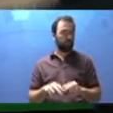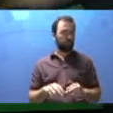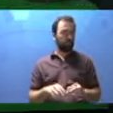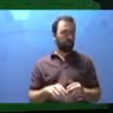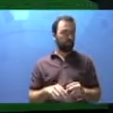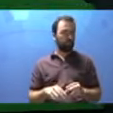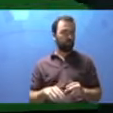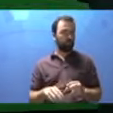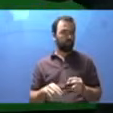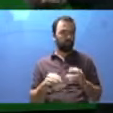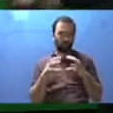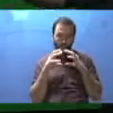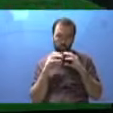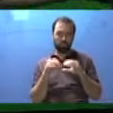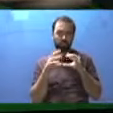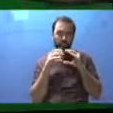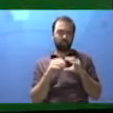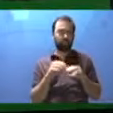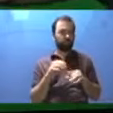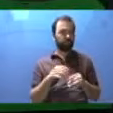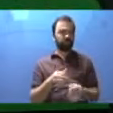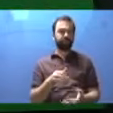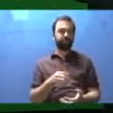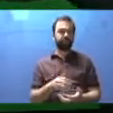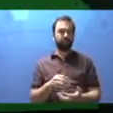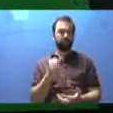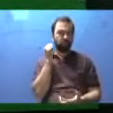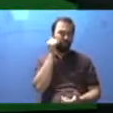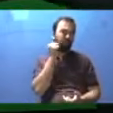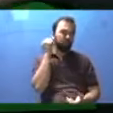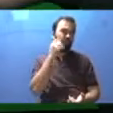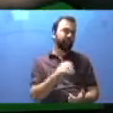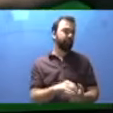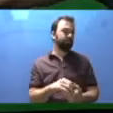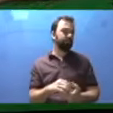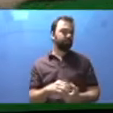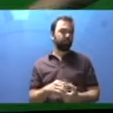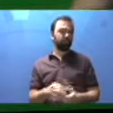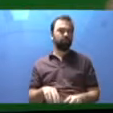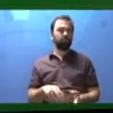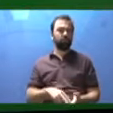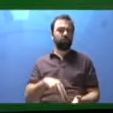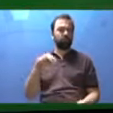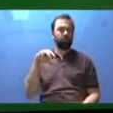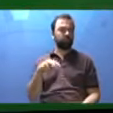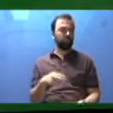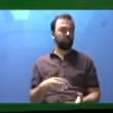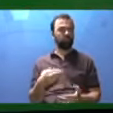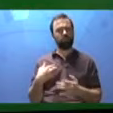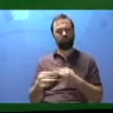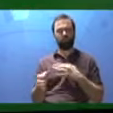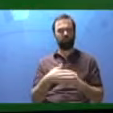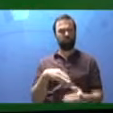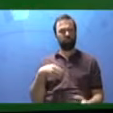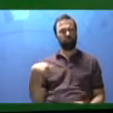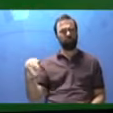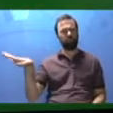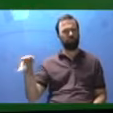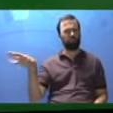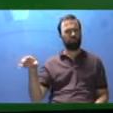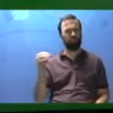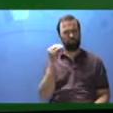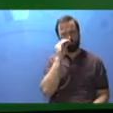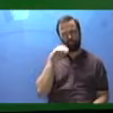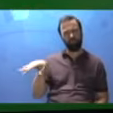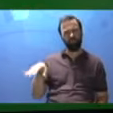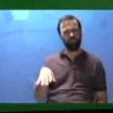Sentou, recebeu o refeitose limpinho, sentou, comeu e levantou. Sem tirar